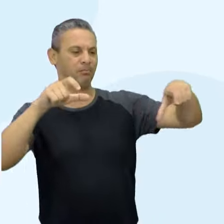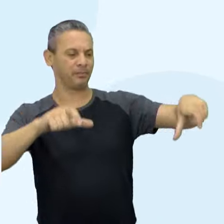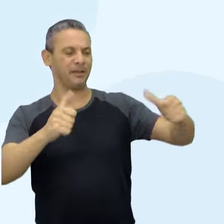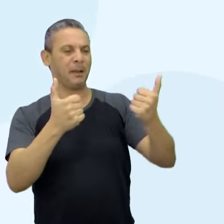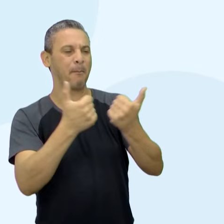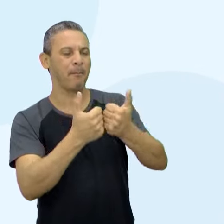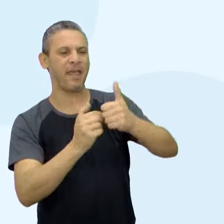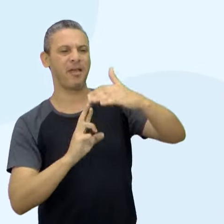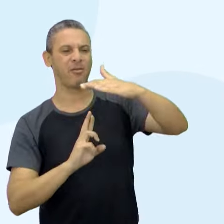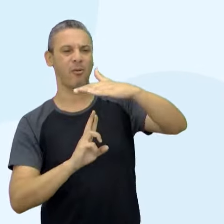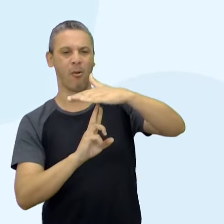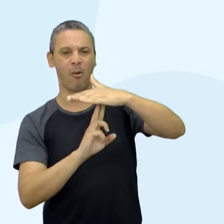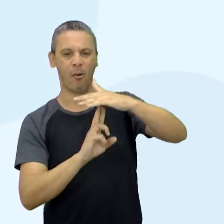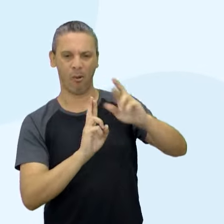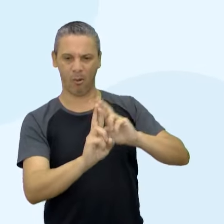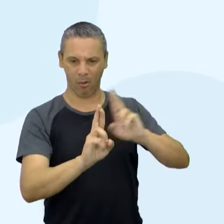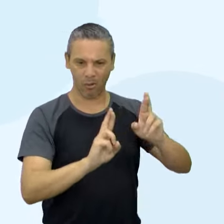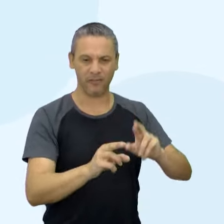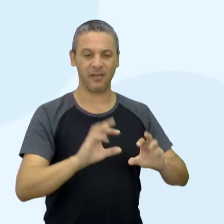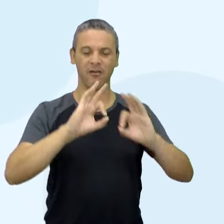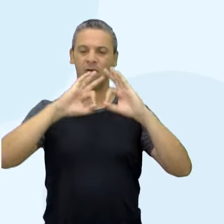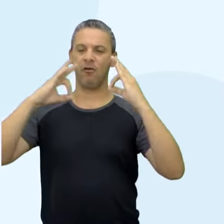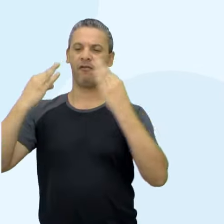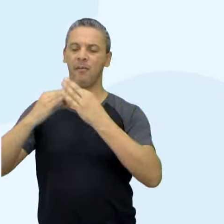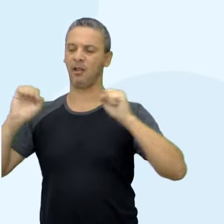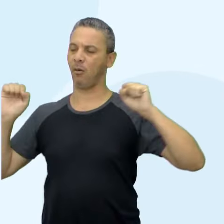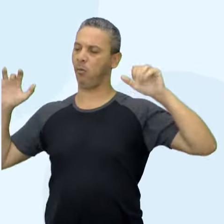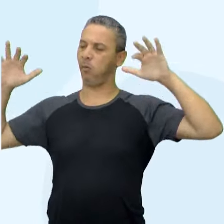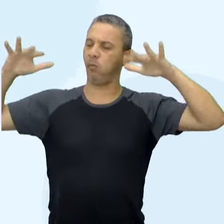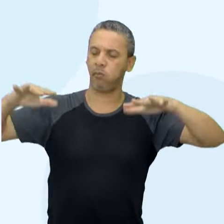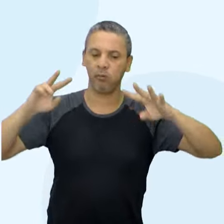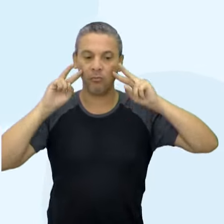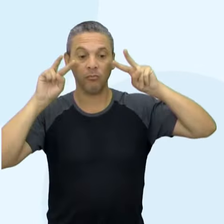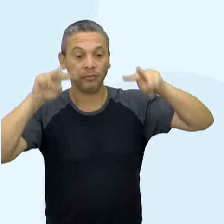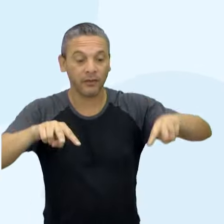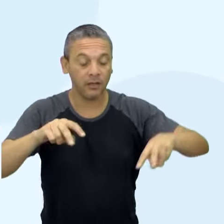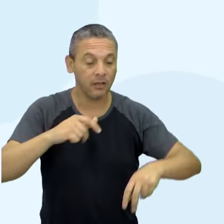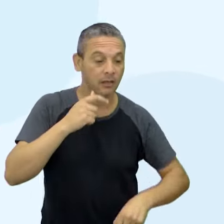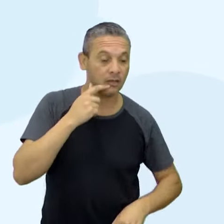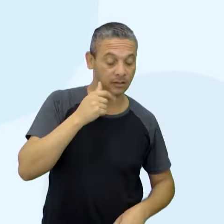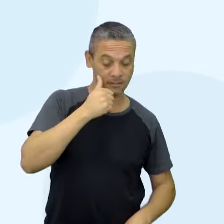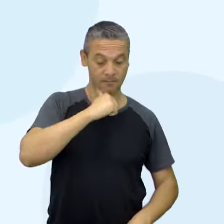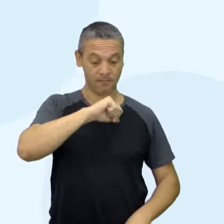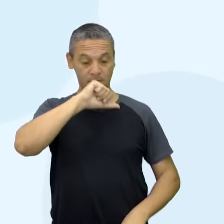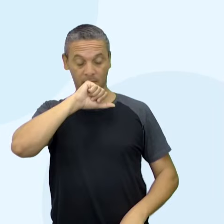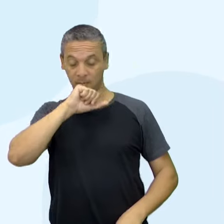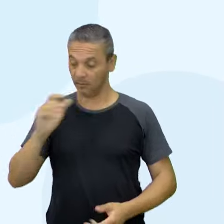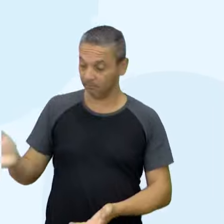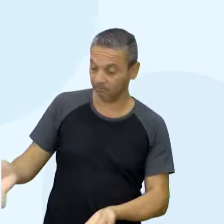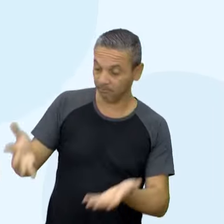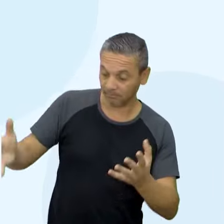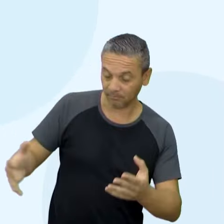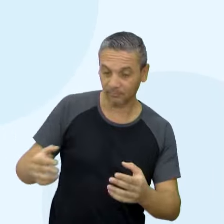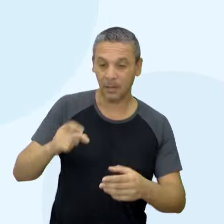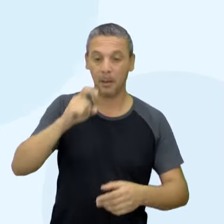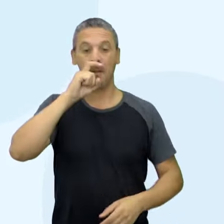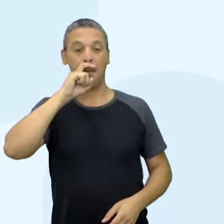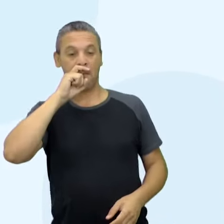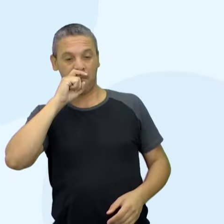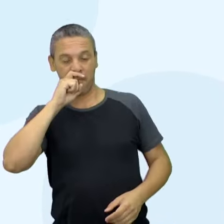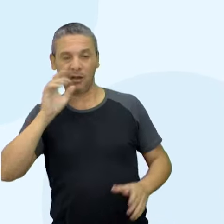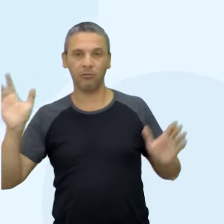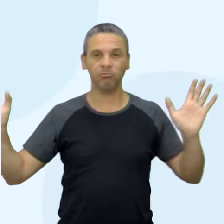rodovia e famílias e mais famílias se juntavam para assistirem a tudo. Minha mãe incentivando meu pai, goleiro do